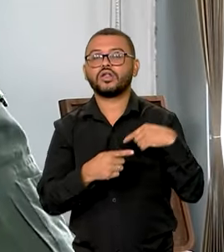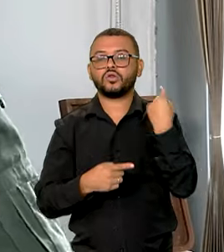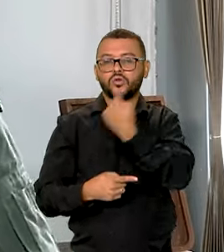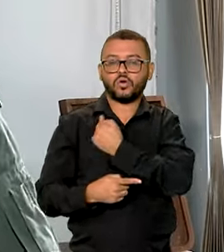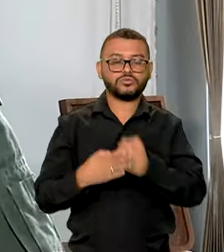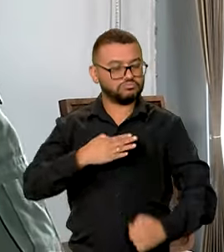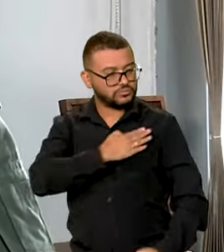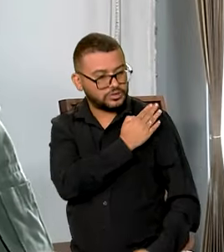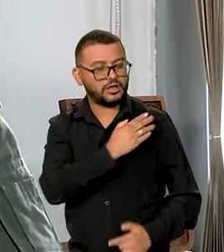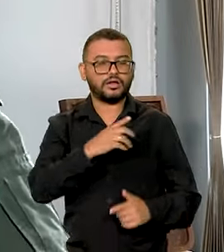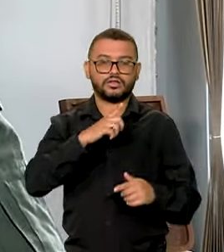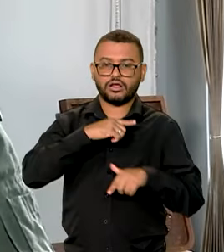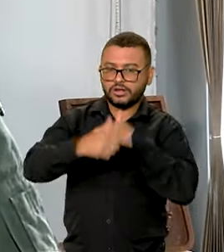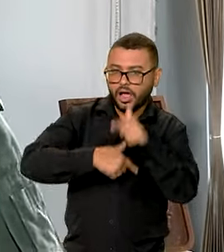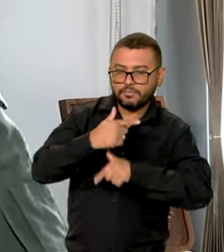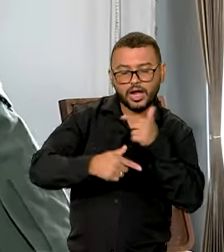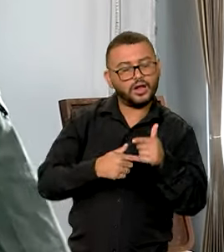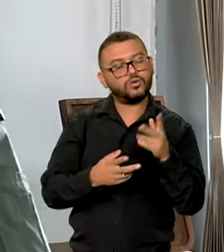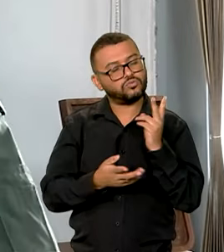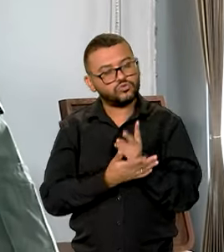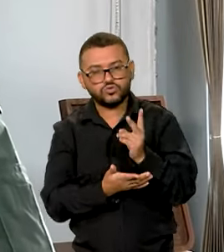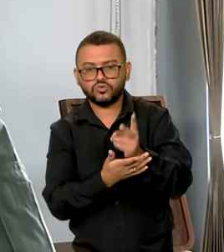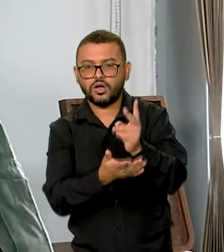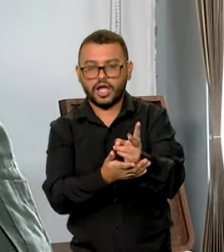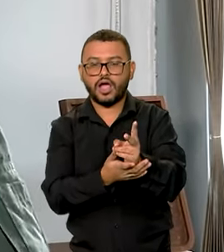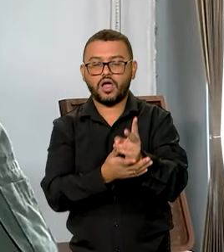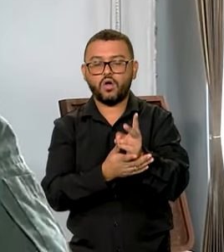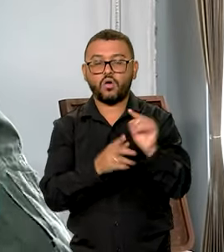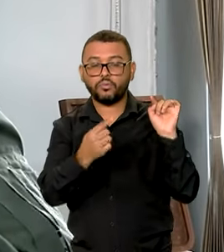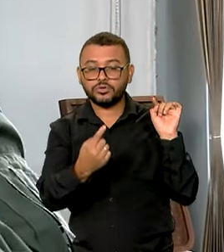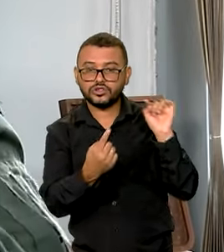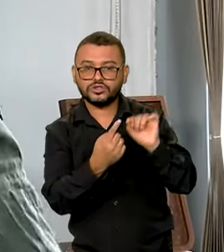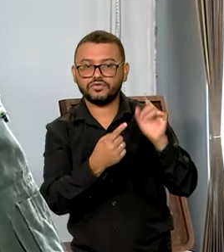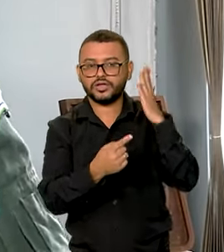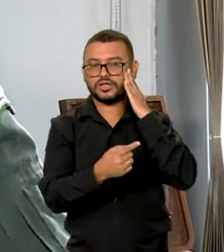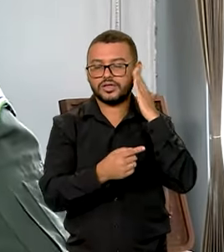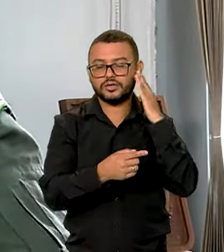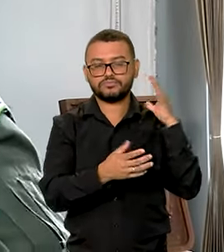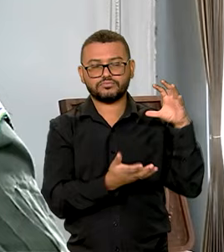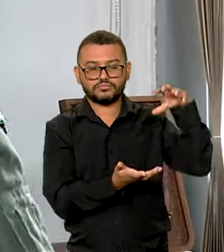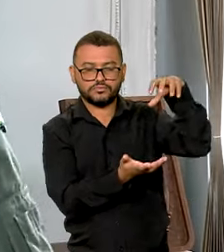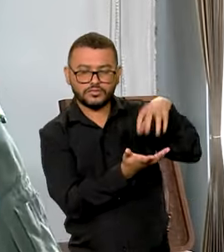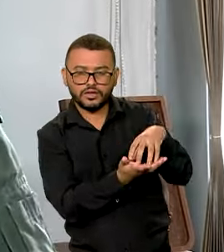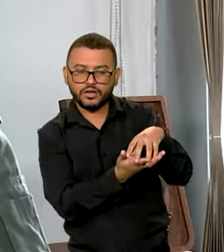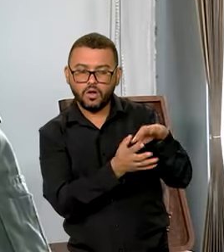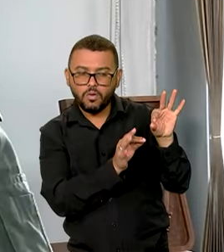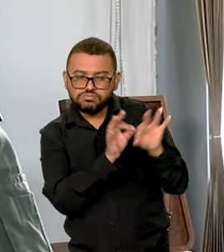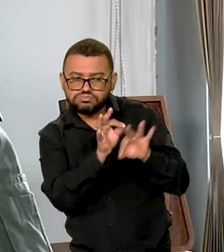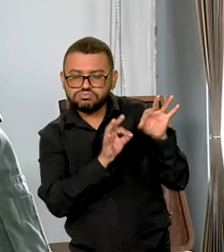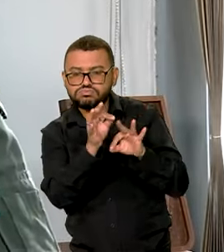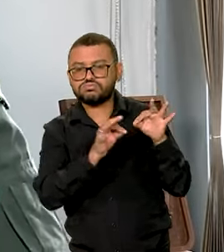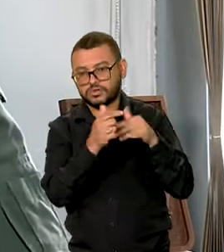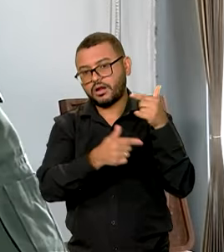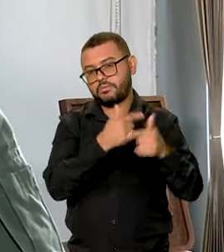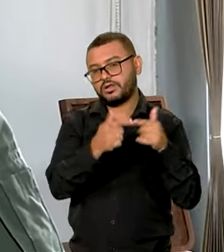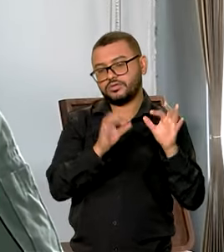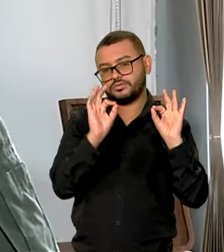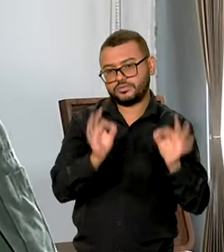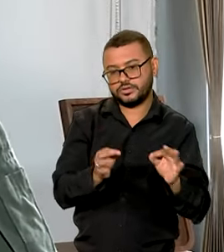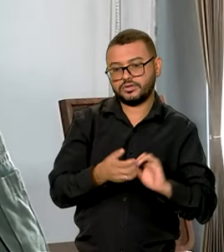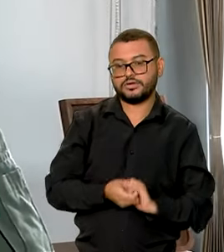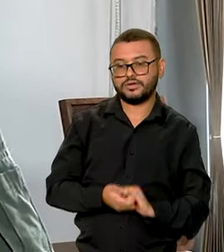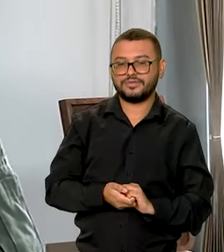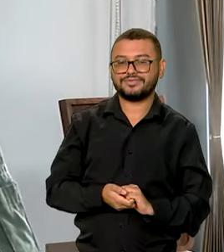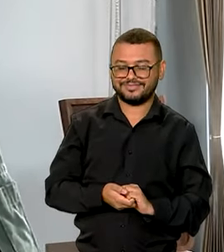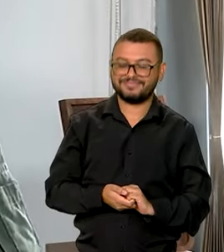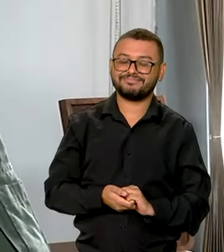E isso vai, continua, a base continua pronta, continua operacional e também,